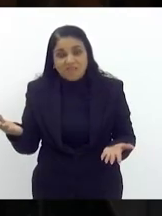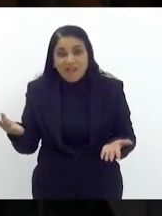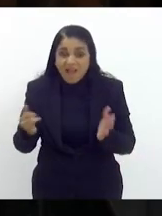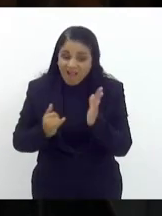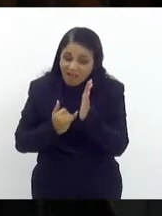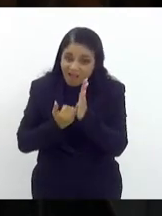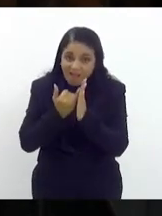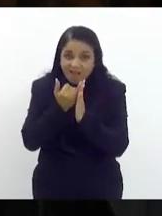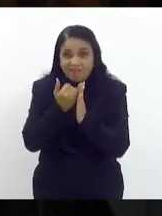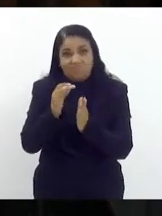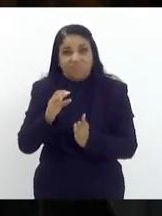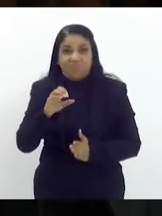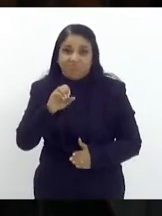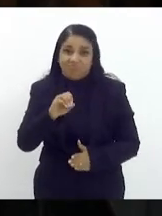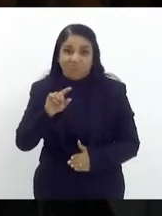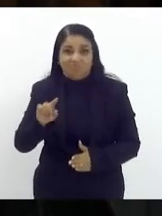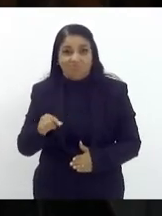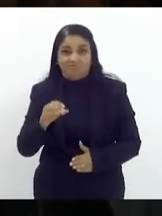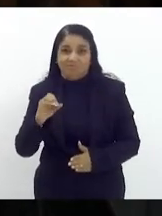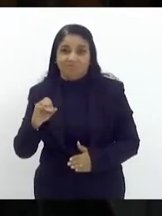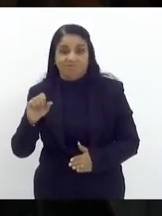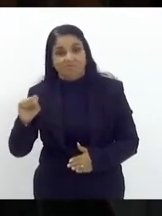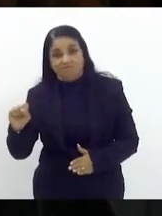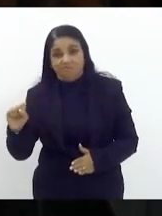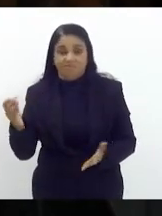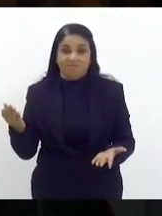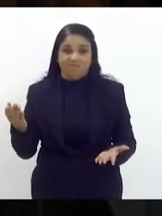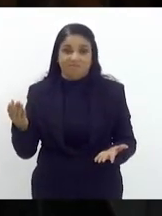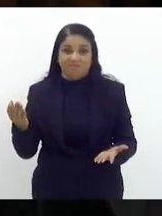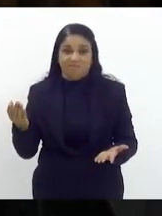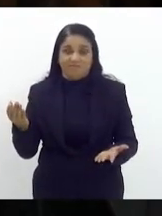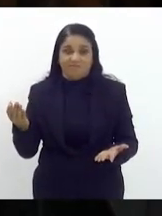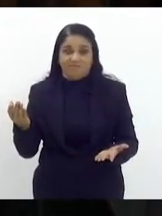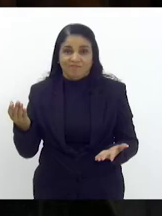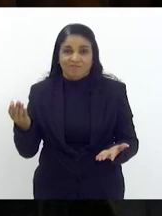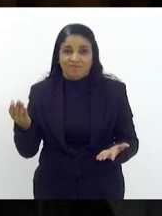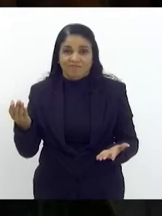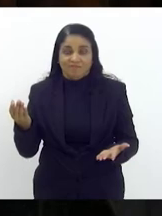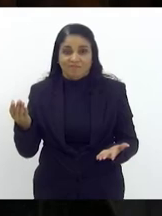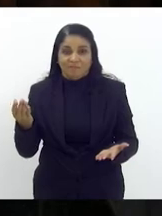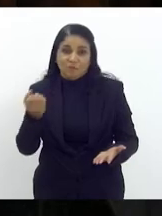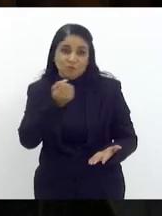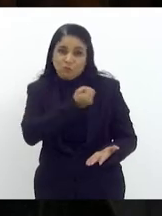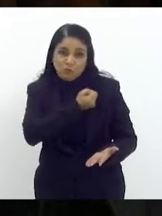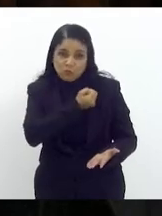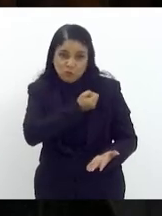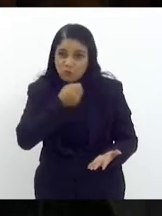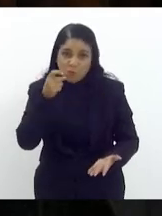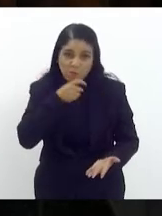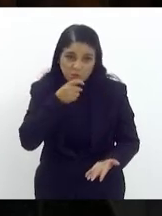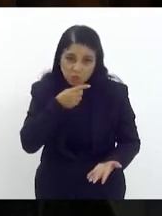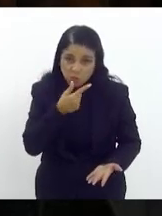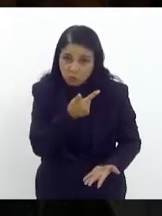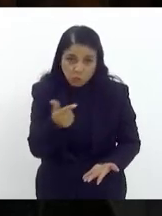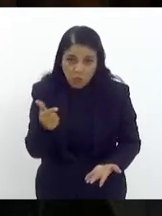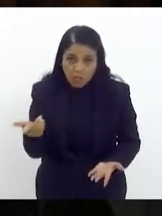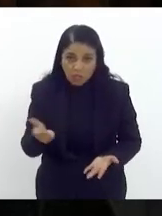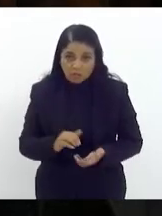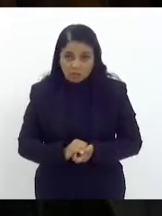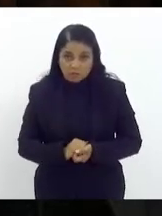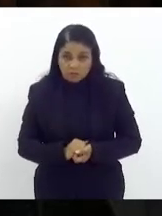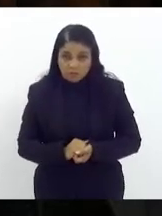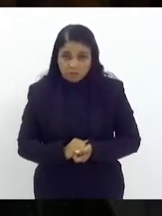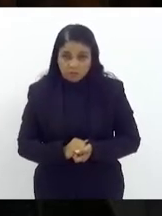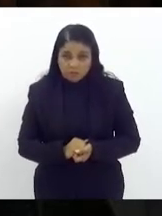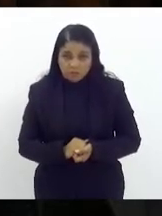de juros os números não mentem agora como é que podemos